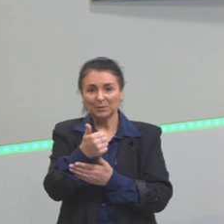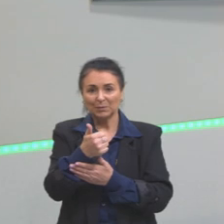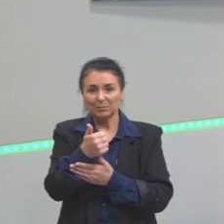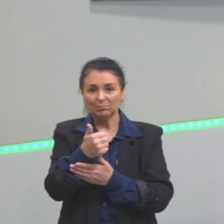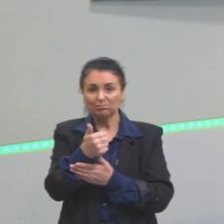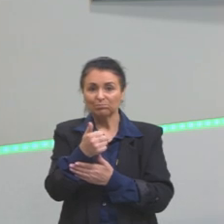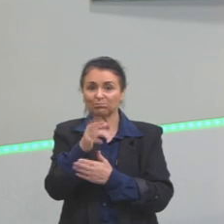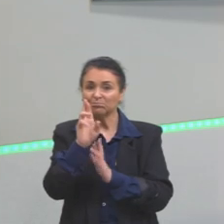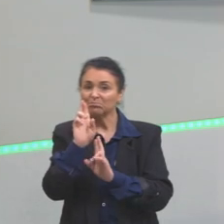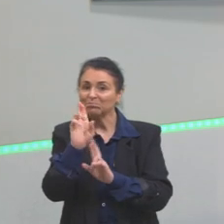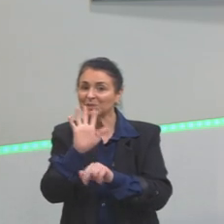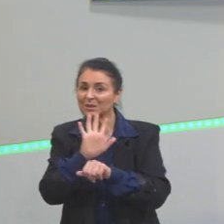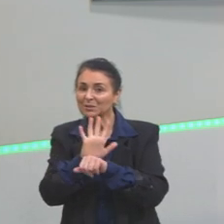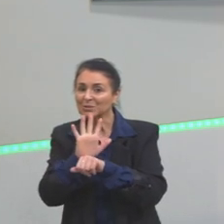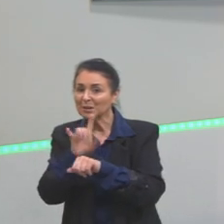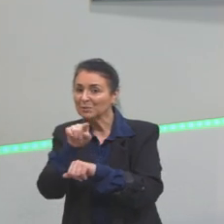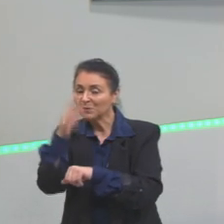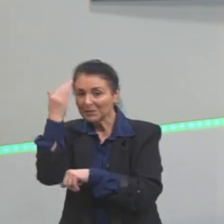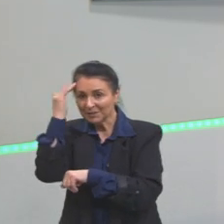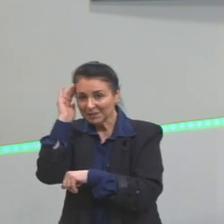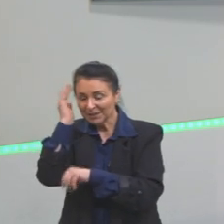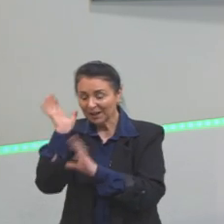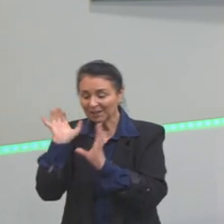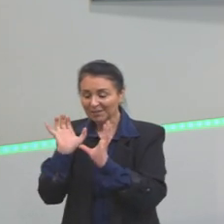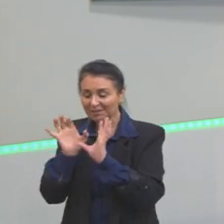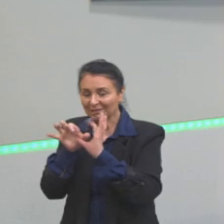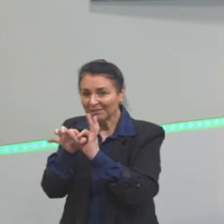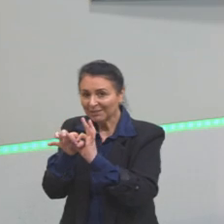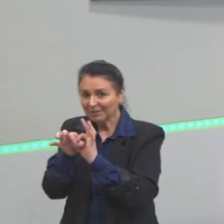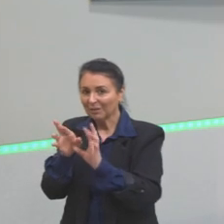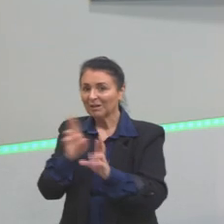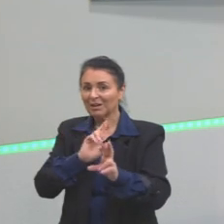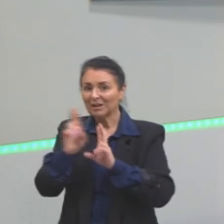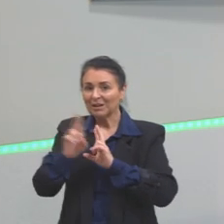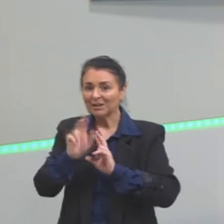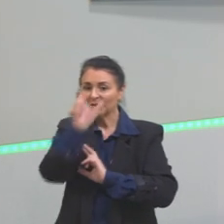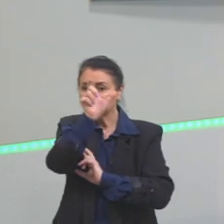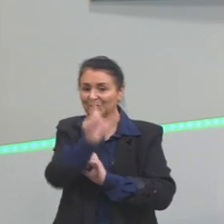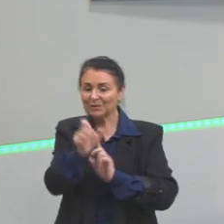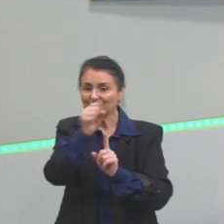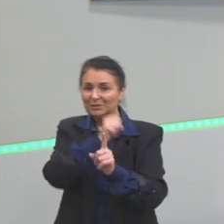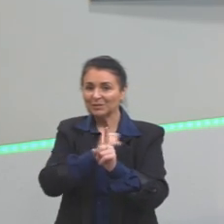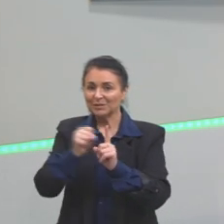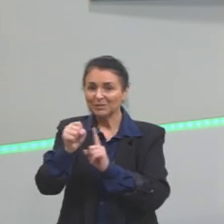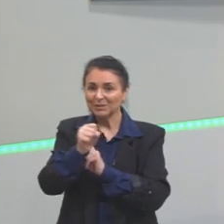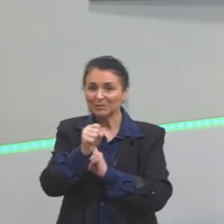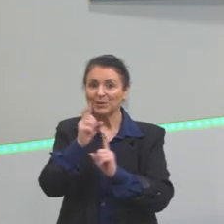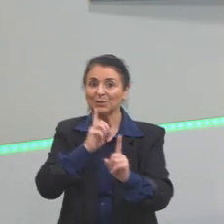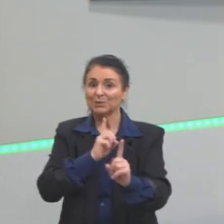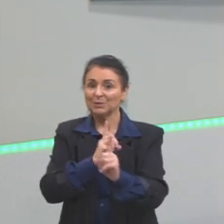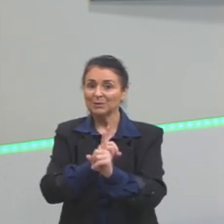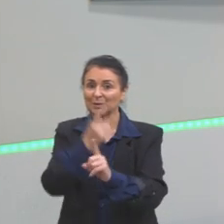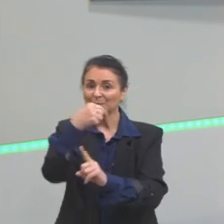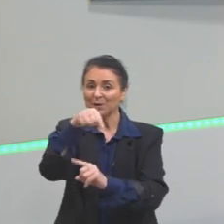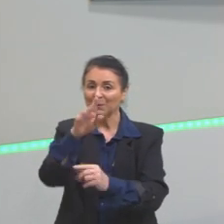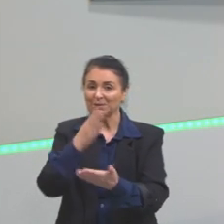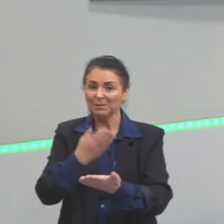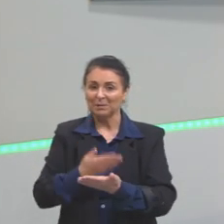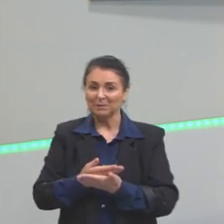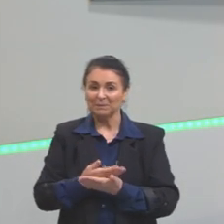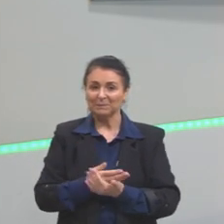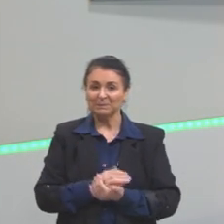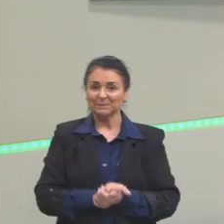tenha contribuído para você entender mais esse elo de relação entre indivíduo e sociedade e nos encontramos na próxima aula.